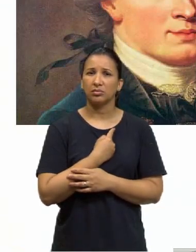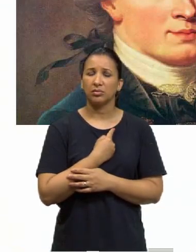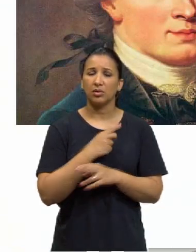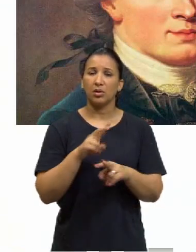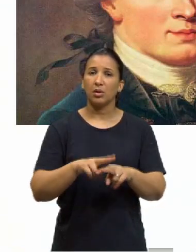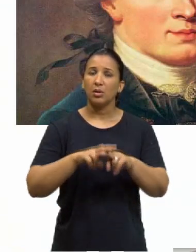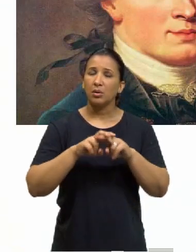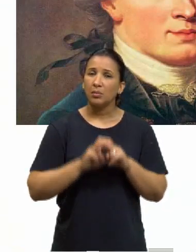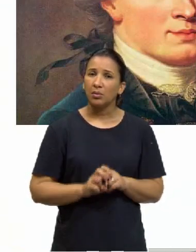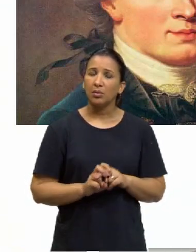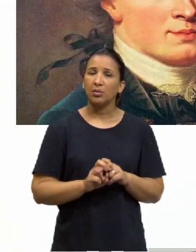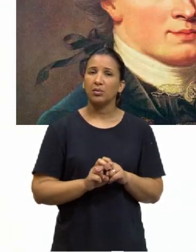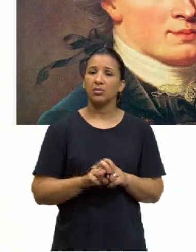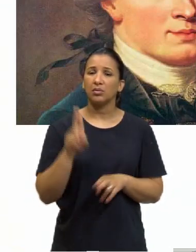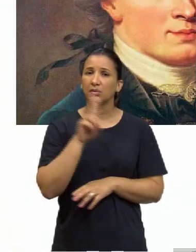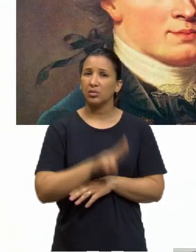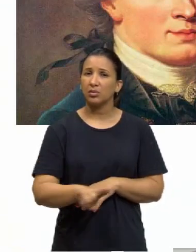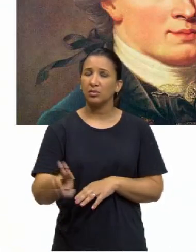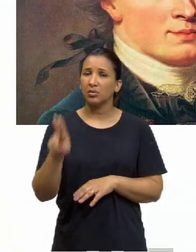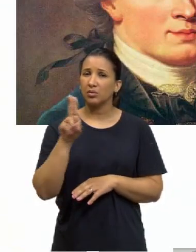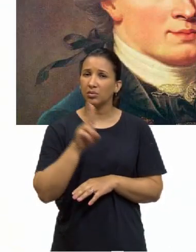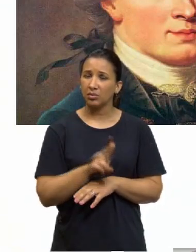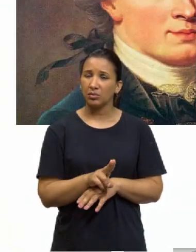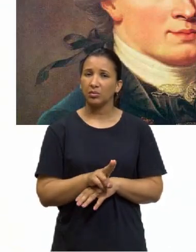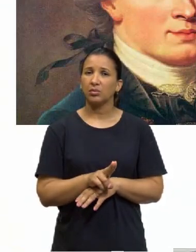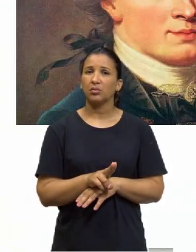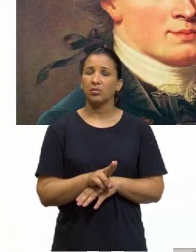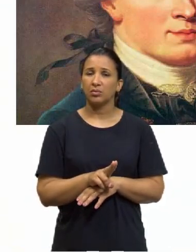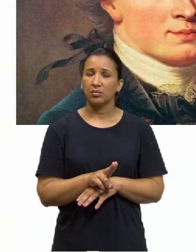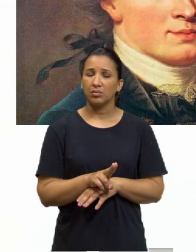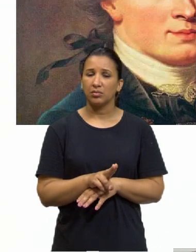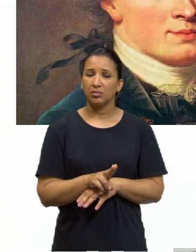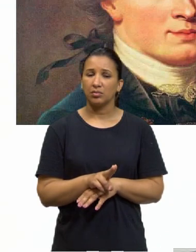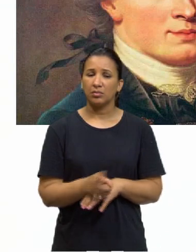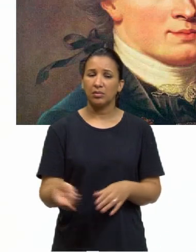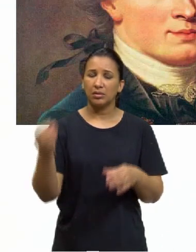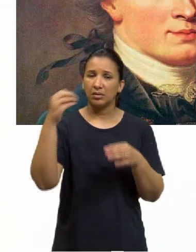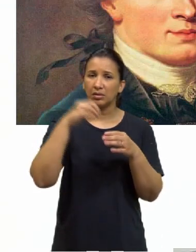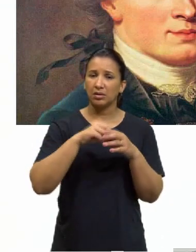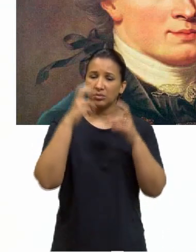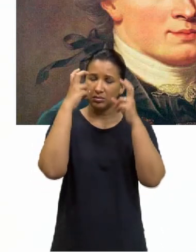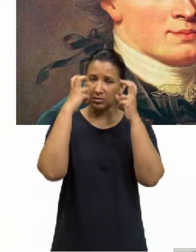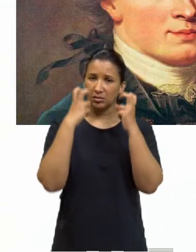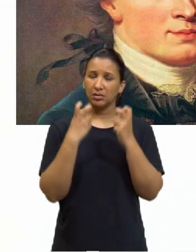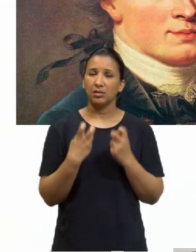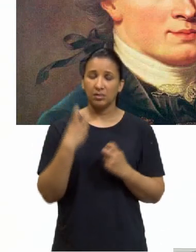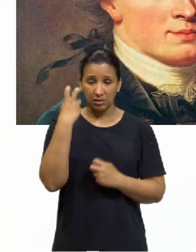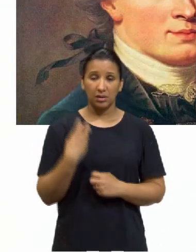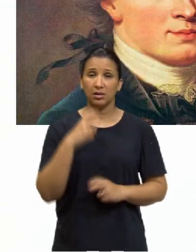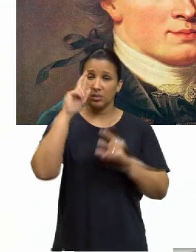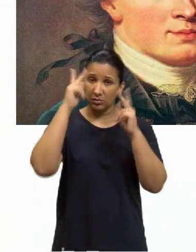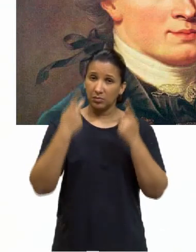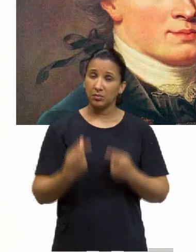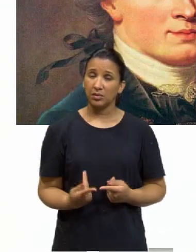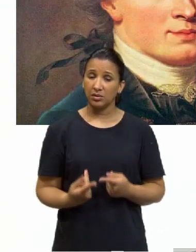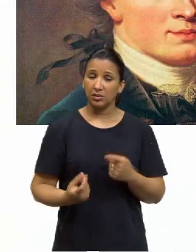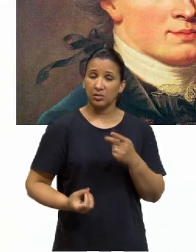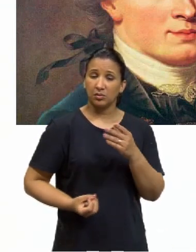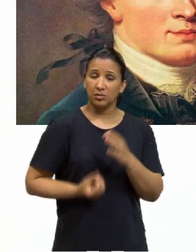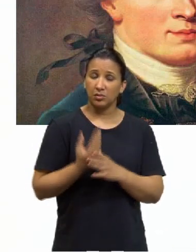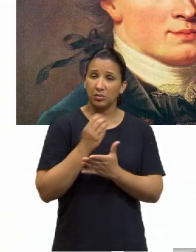pois constituiu um predicado universal dos seres humanos e as normas morais teriam origem no quê?